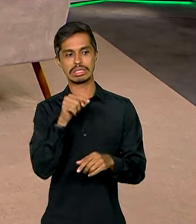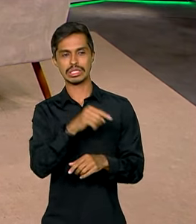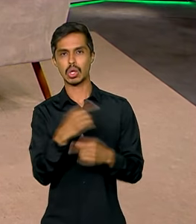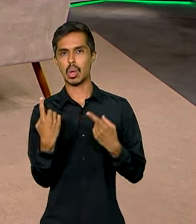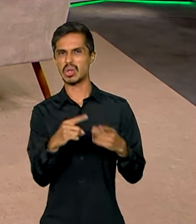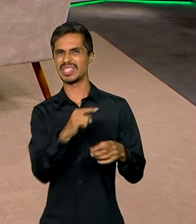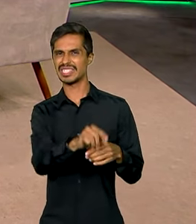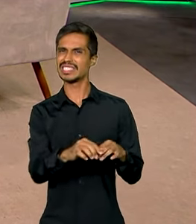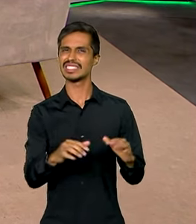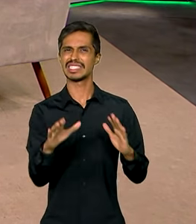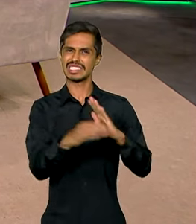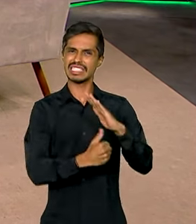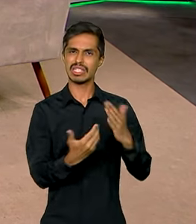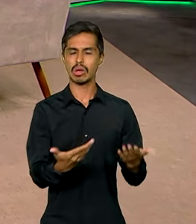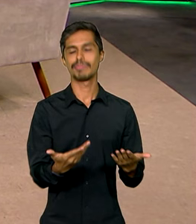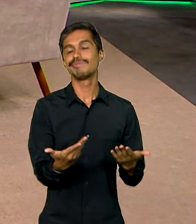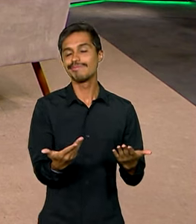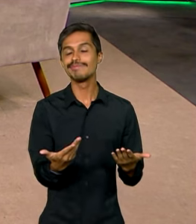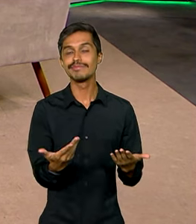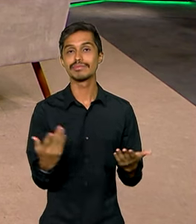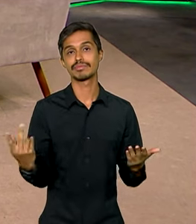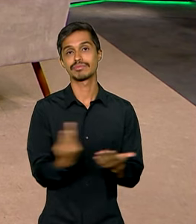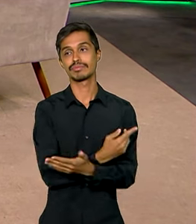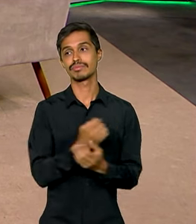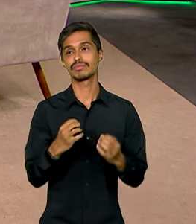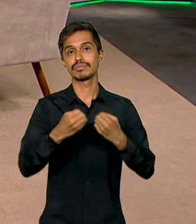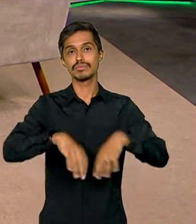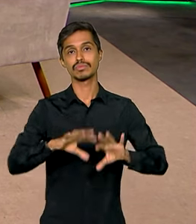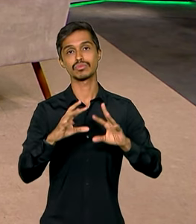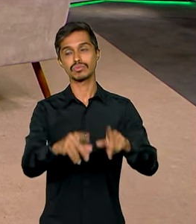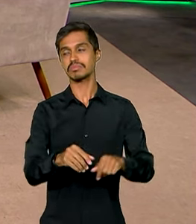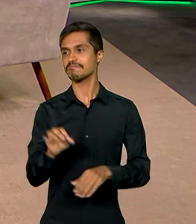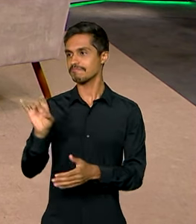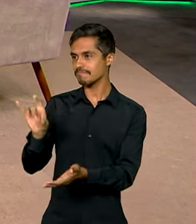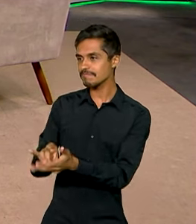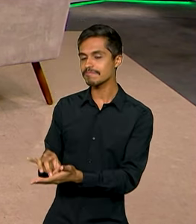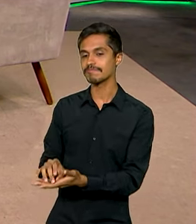delito que acaba afetando a todos. É verdade.